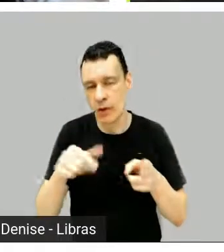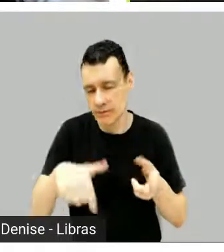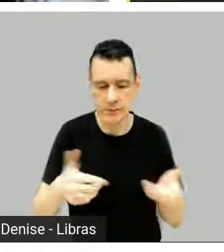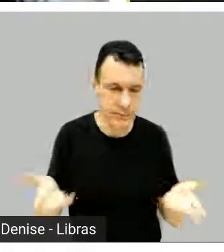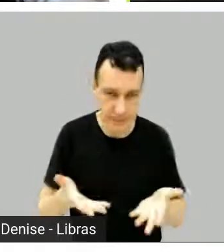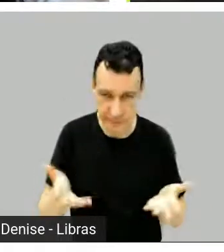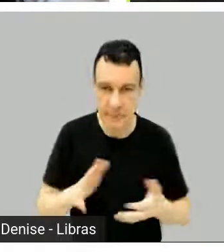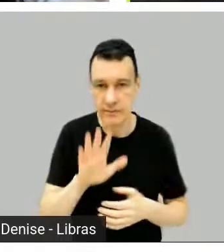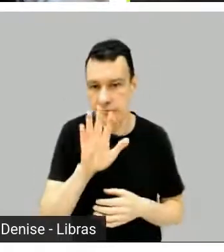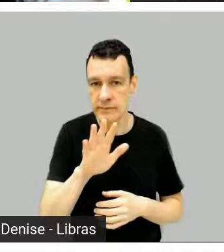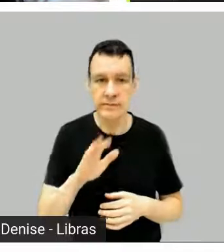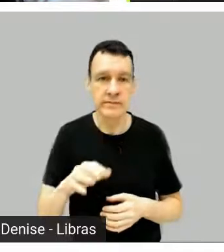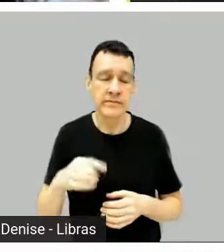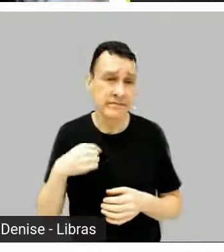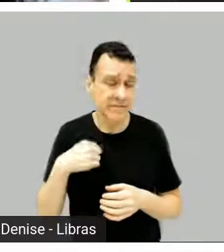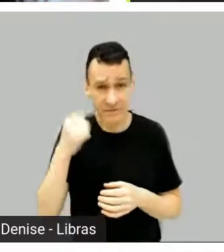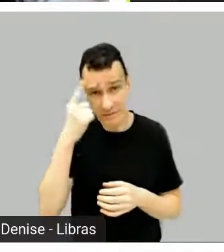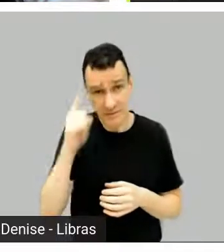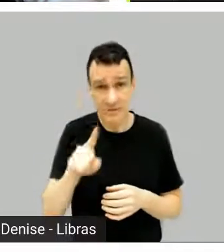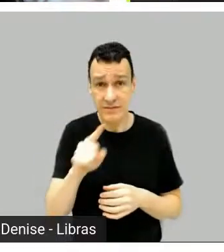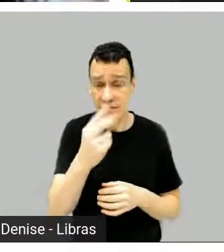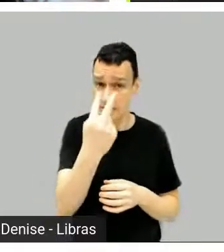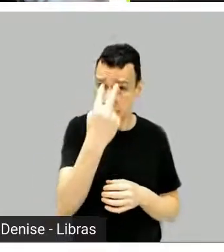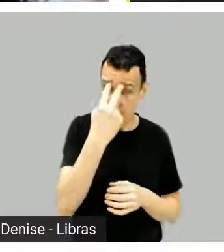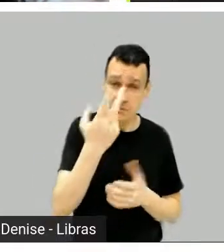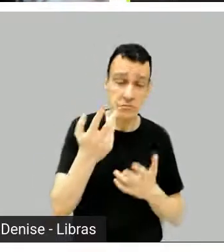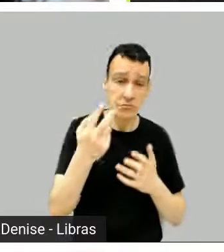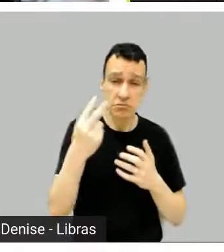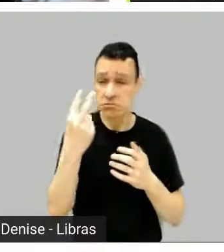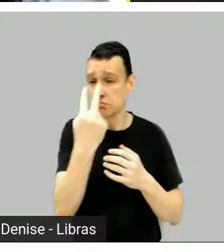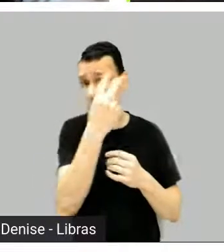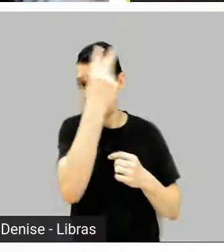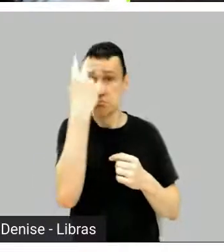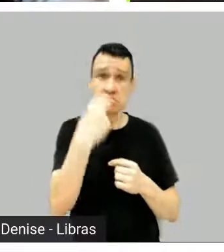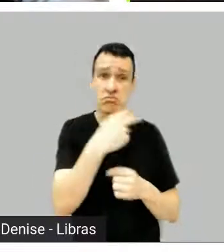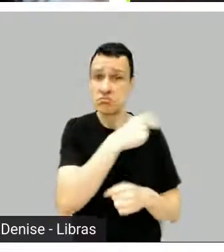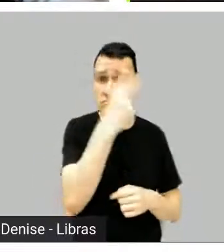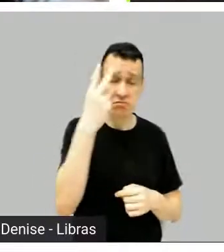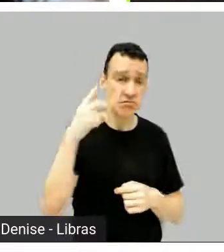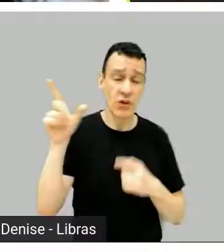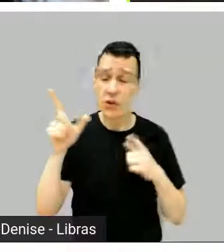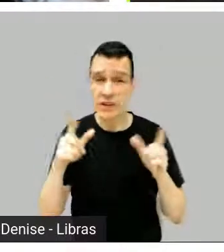você não sabe, você não sabe se a pessoa está olhando para você, para onde que a pessoa está olhando, você perde